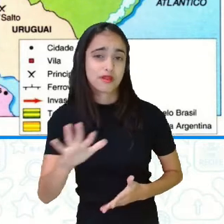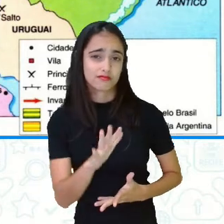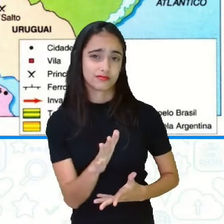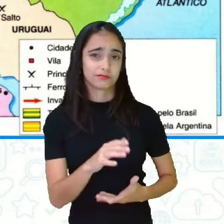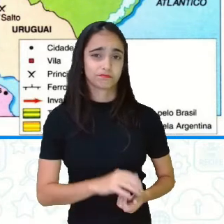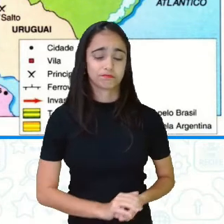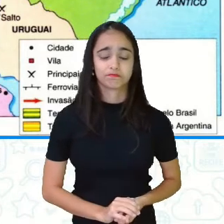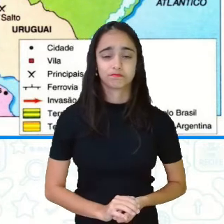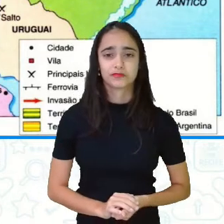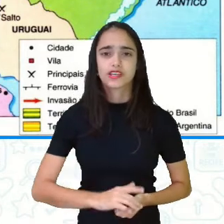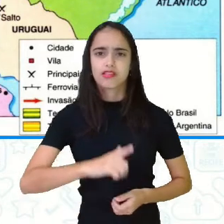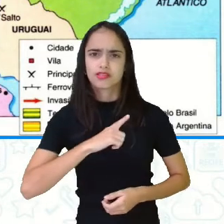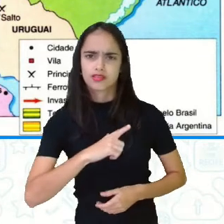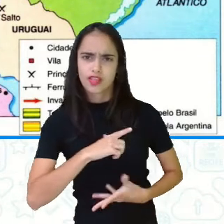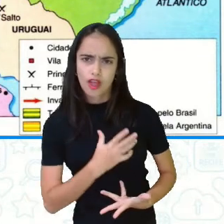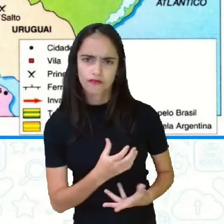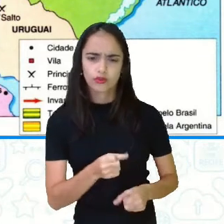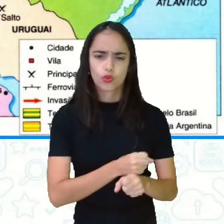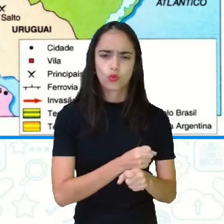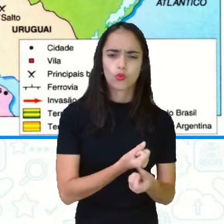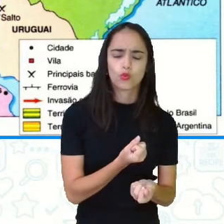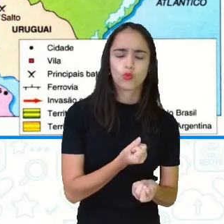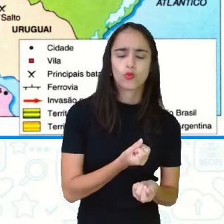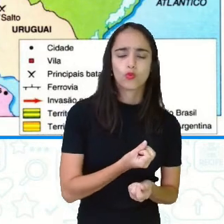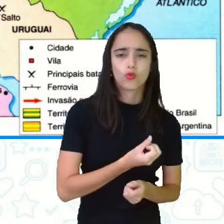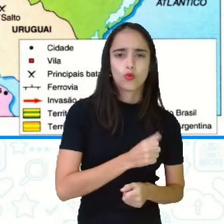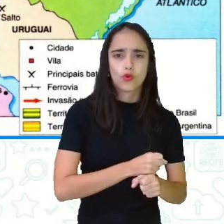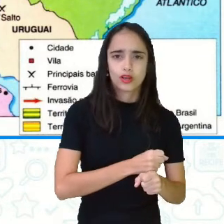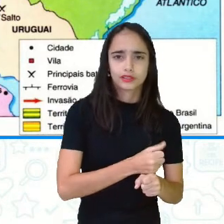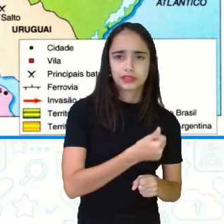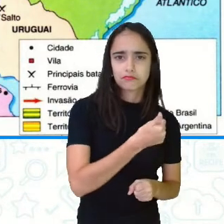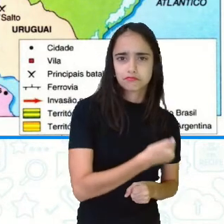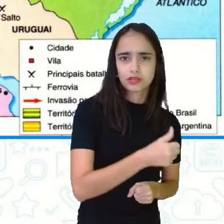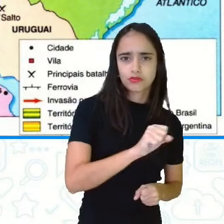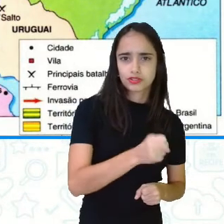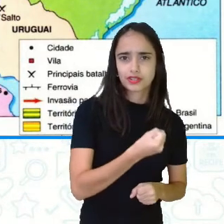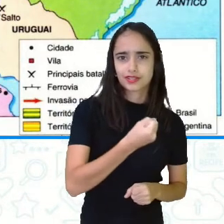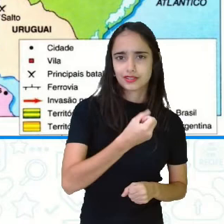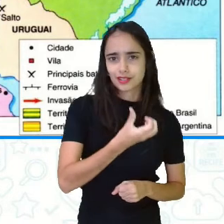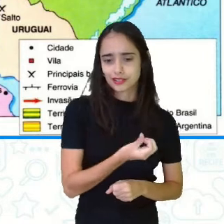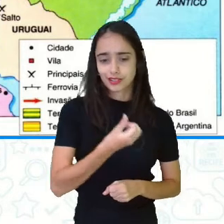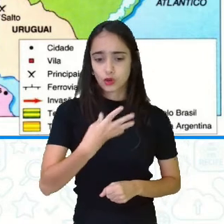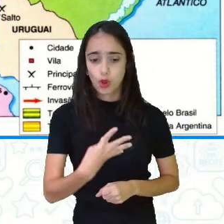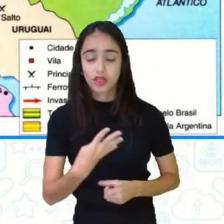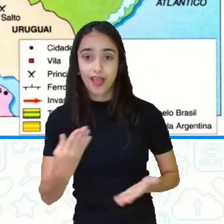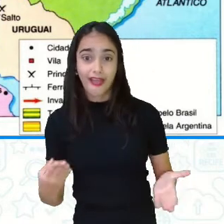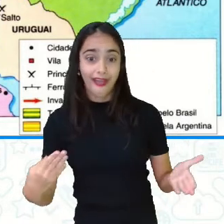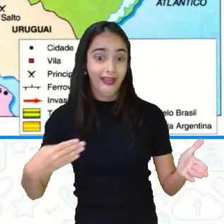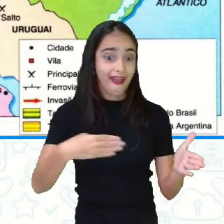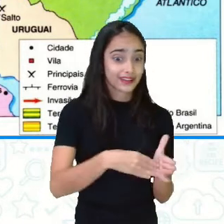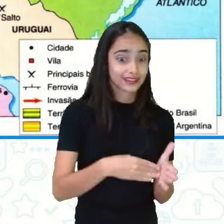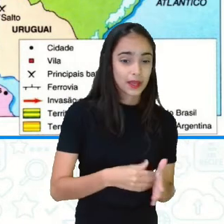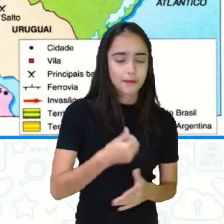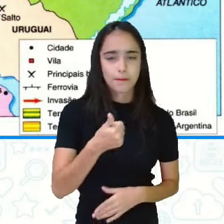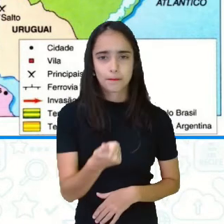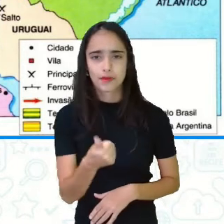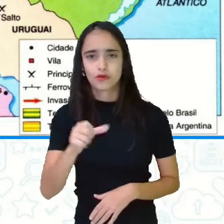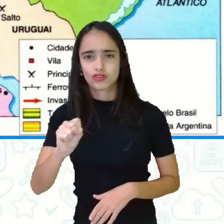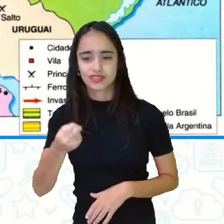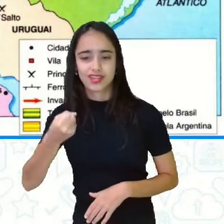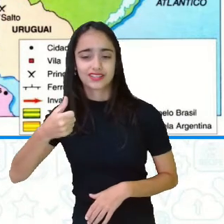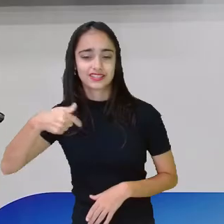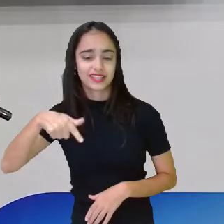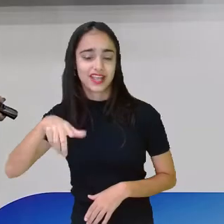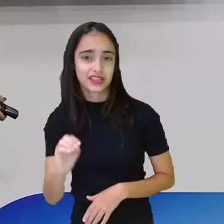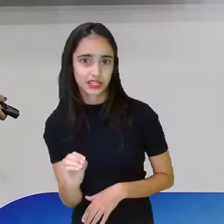de dezembro de 64, 1864, a março de 1870. Aconteceu, gente, olha aqui, o mapinha